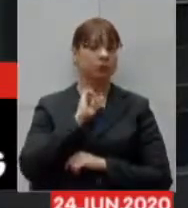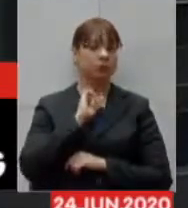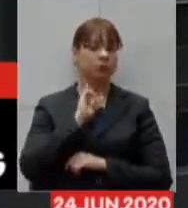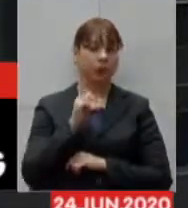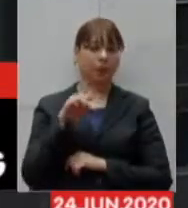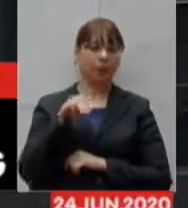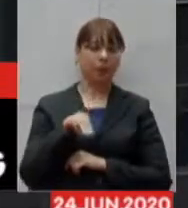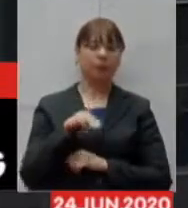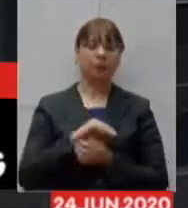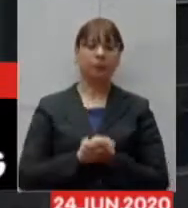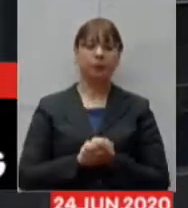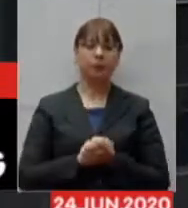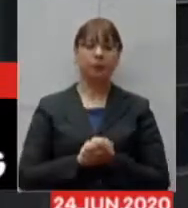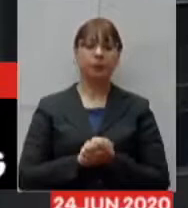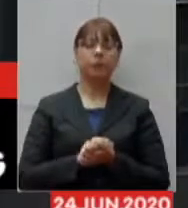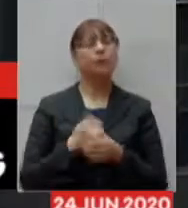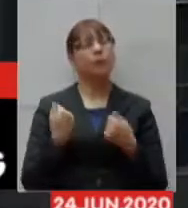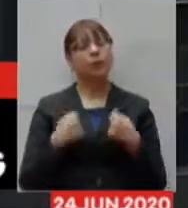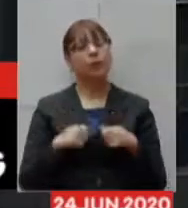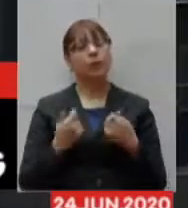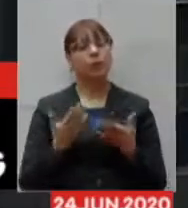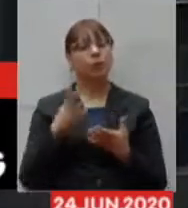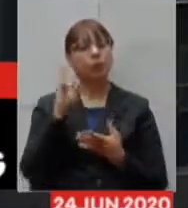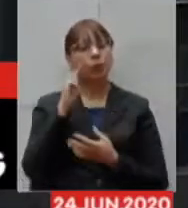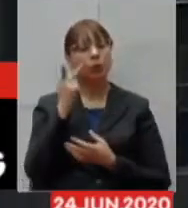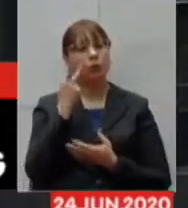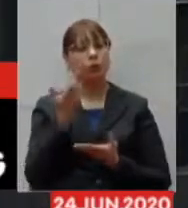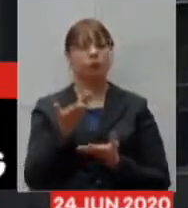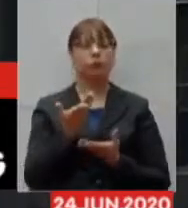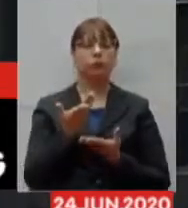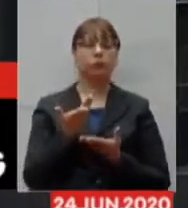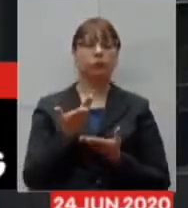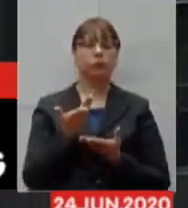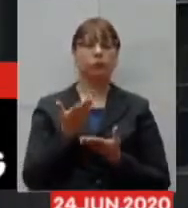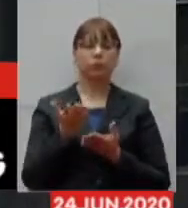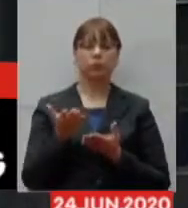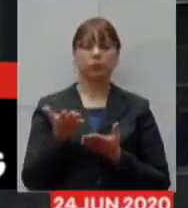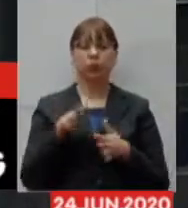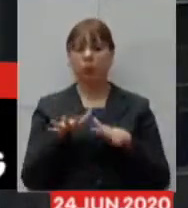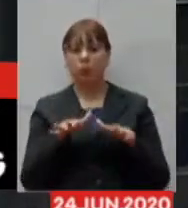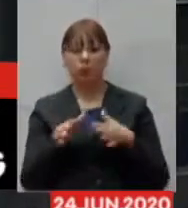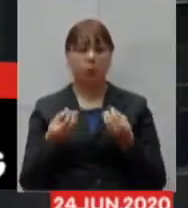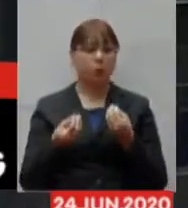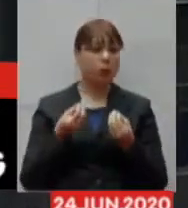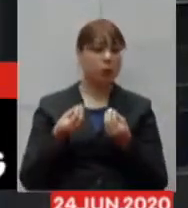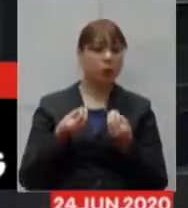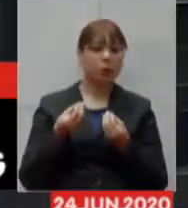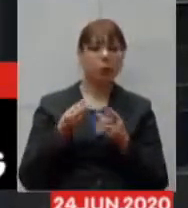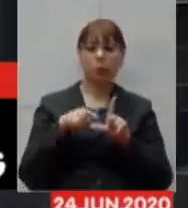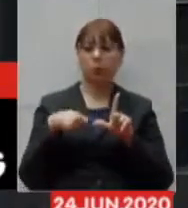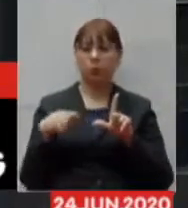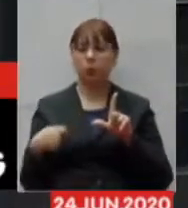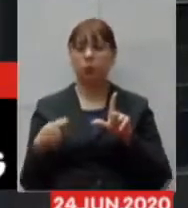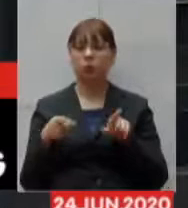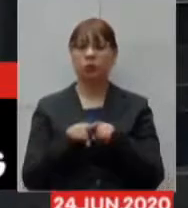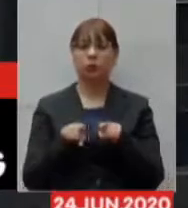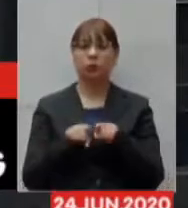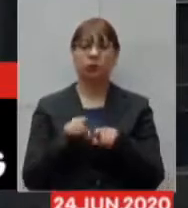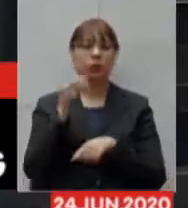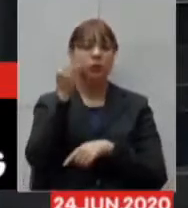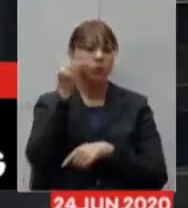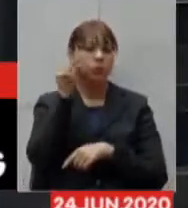devido à reconhecida capacidade de mobilização logística e à experiência da Polícia Militar